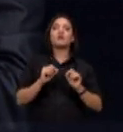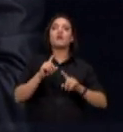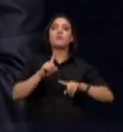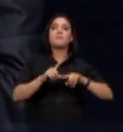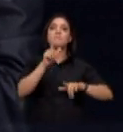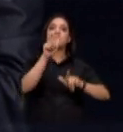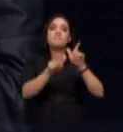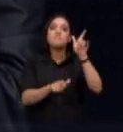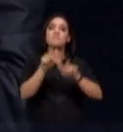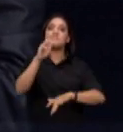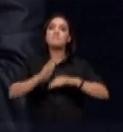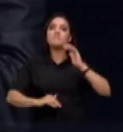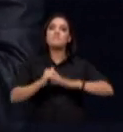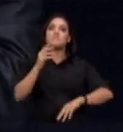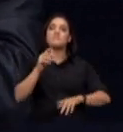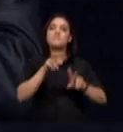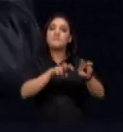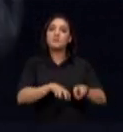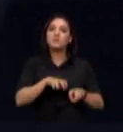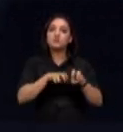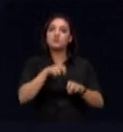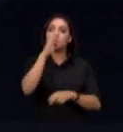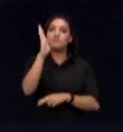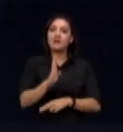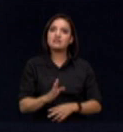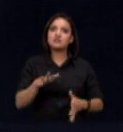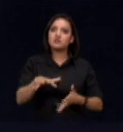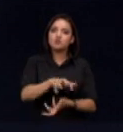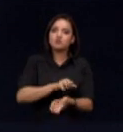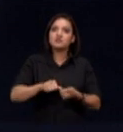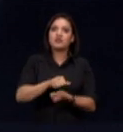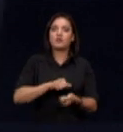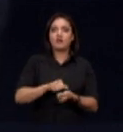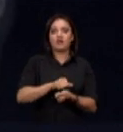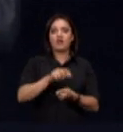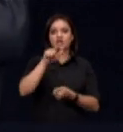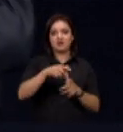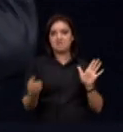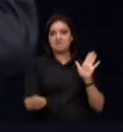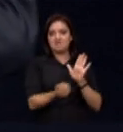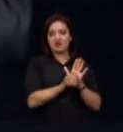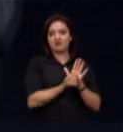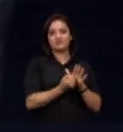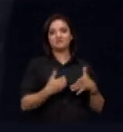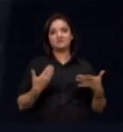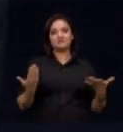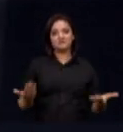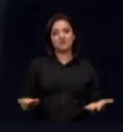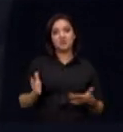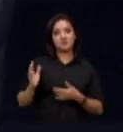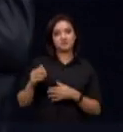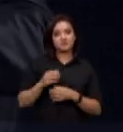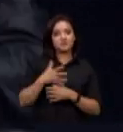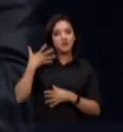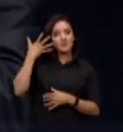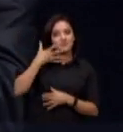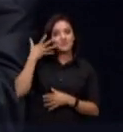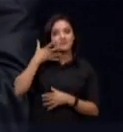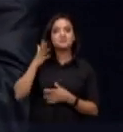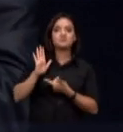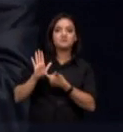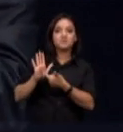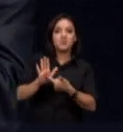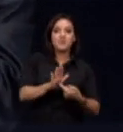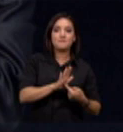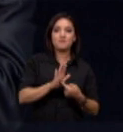sustentabilidade é a nossa marca e, ao longo dessa apresentação, eu quero demonstrar essa realidade. Próximo slide, por favor.